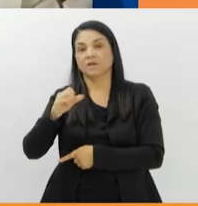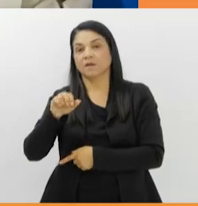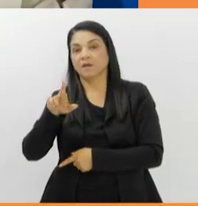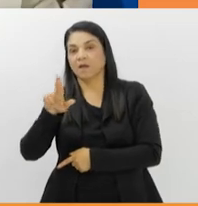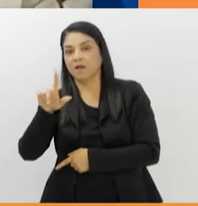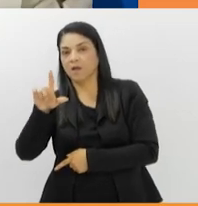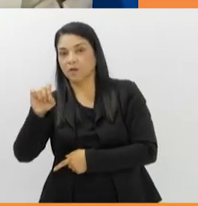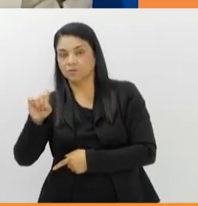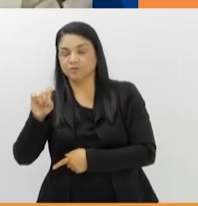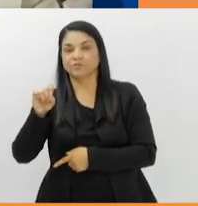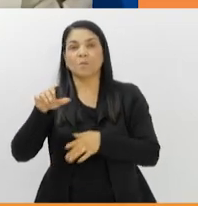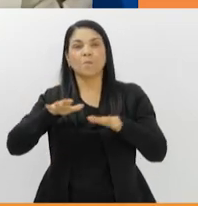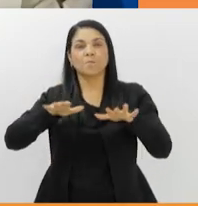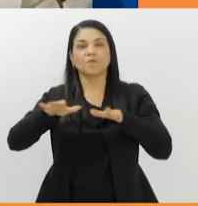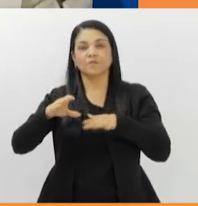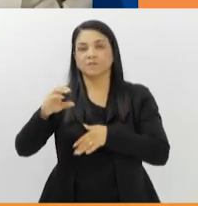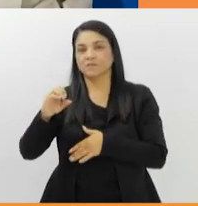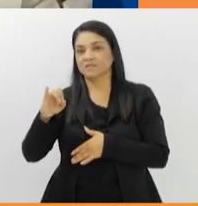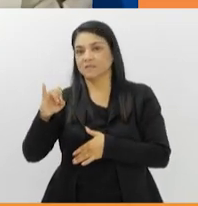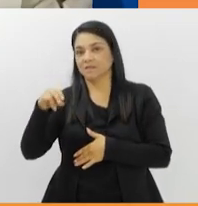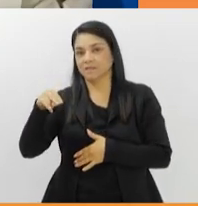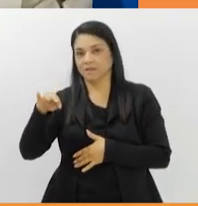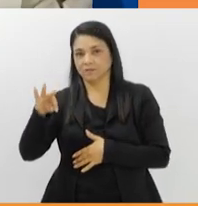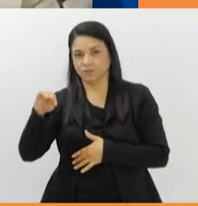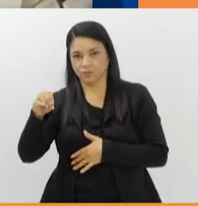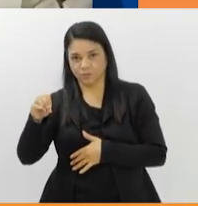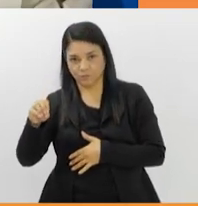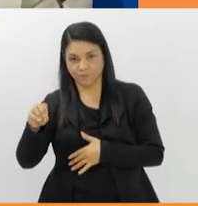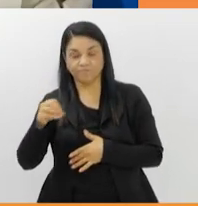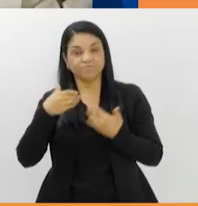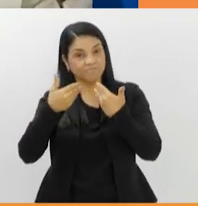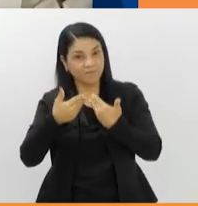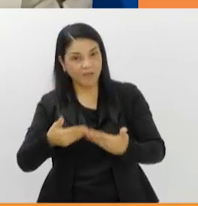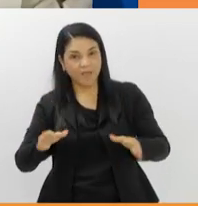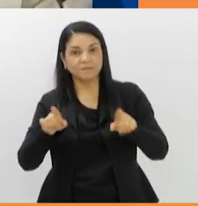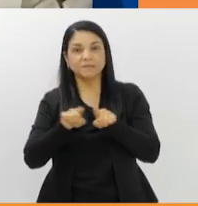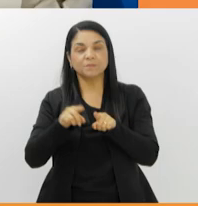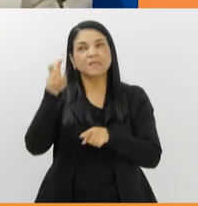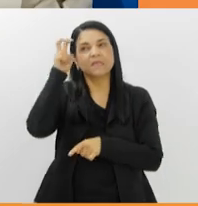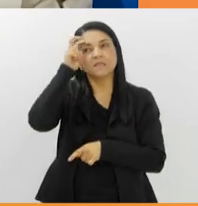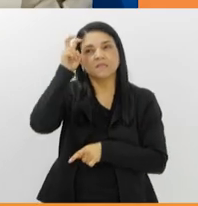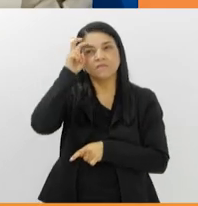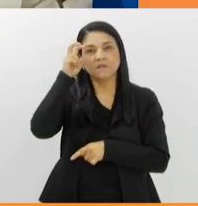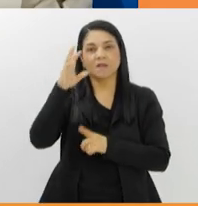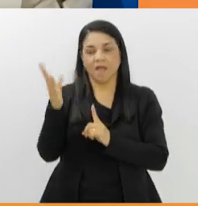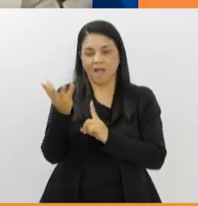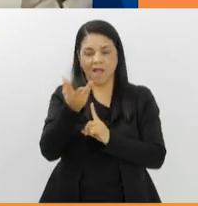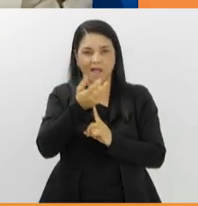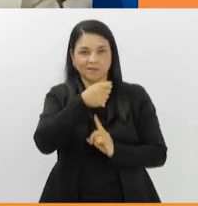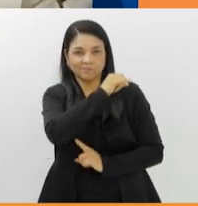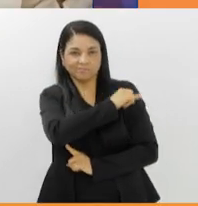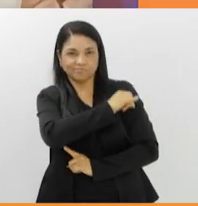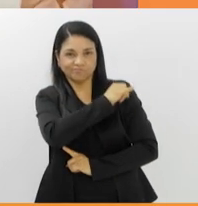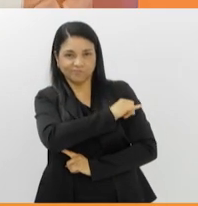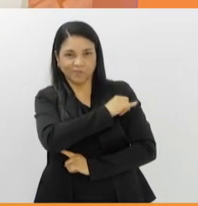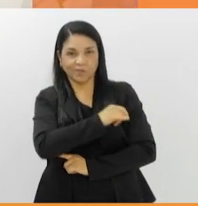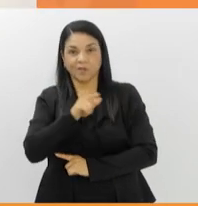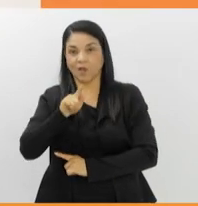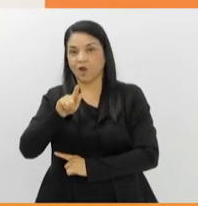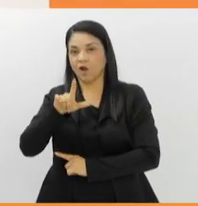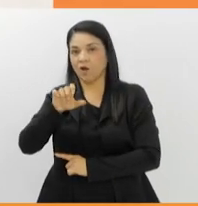seus trabalhos cinéticos. A galeria abre também outra exposição nesta quinta-feira, na Arte Rio, na Marina da Glória,